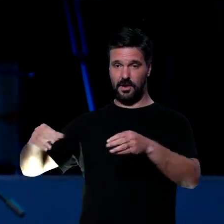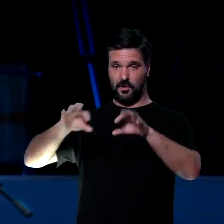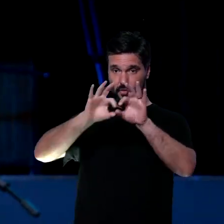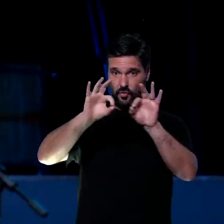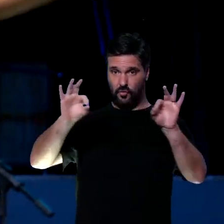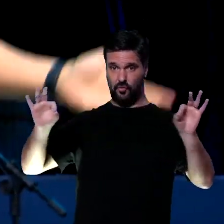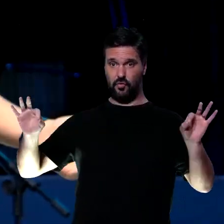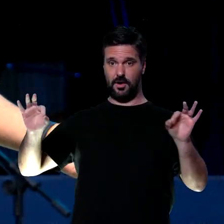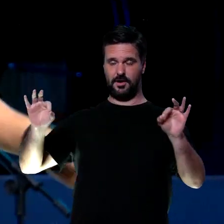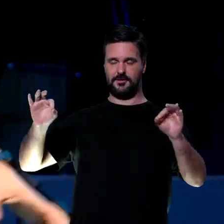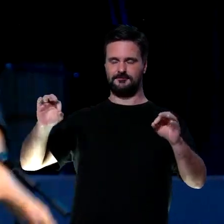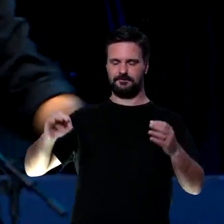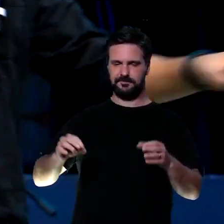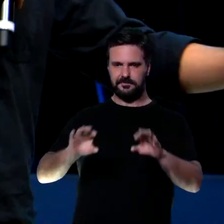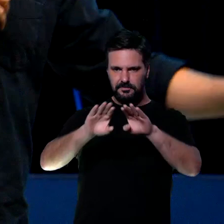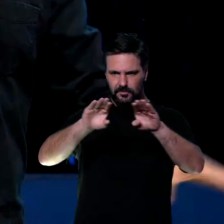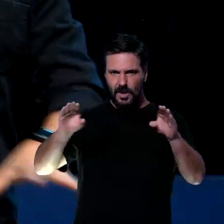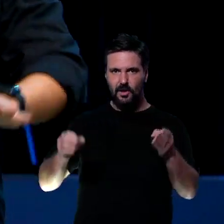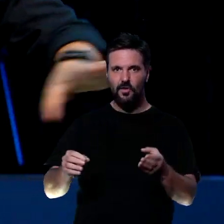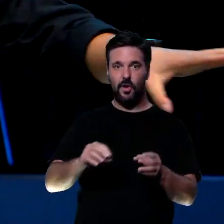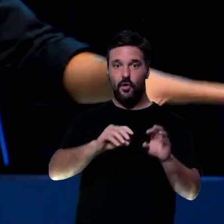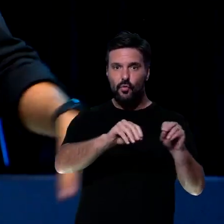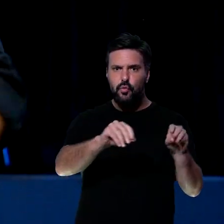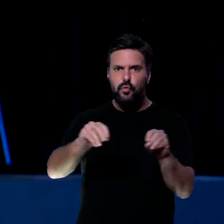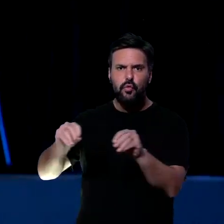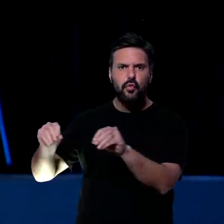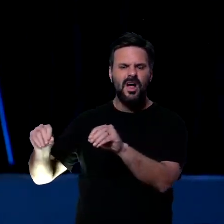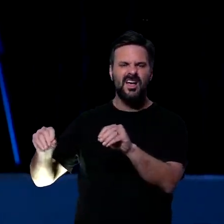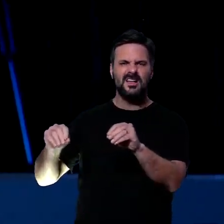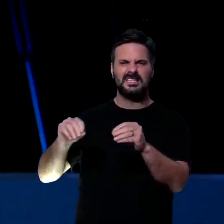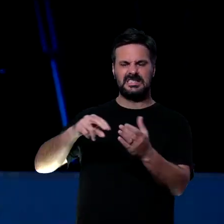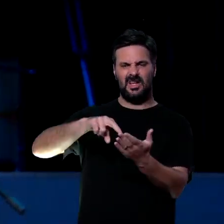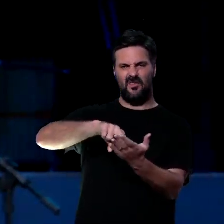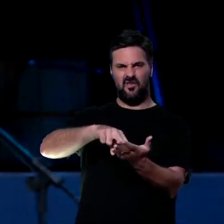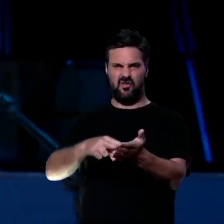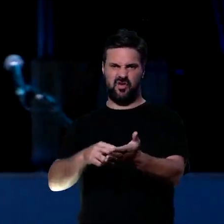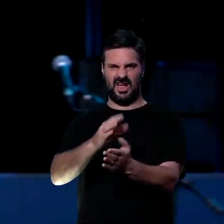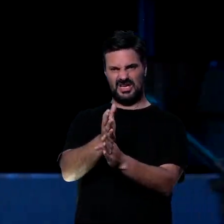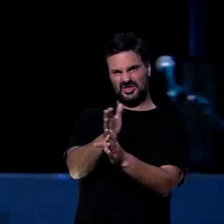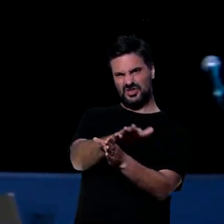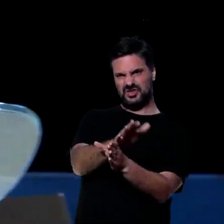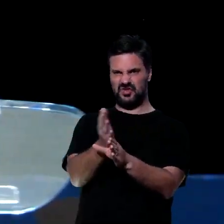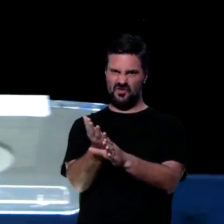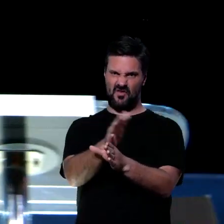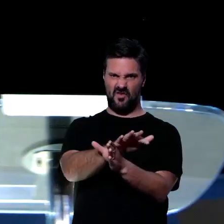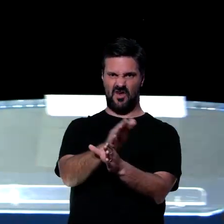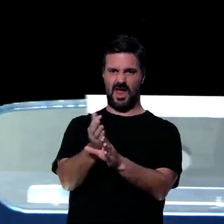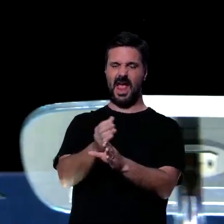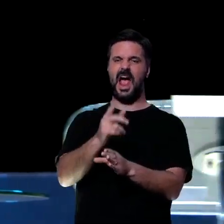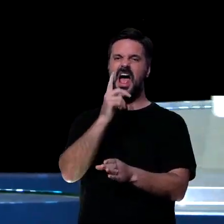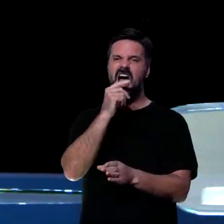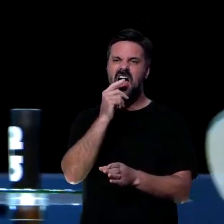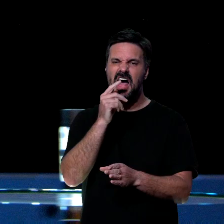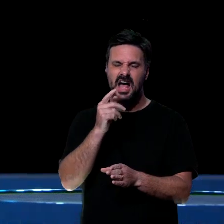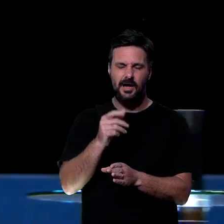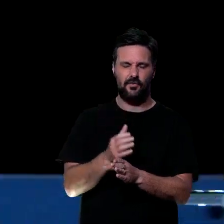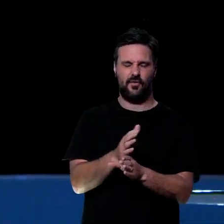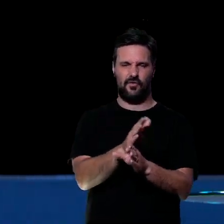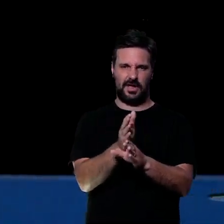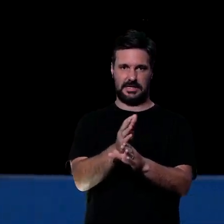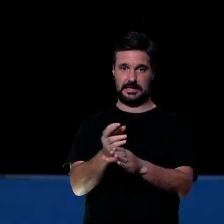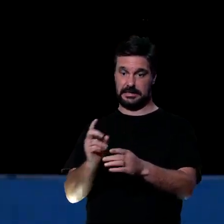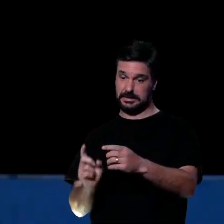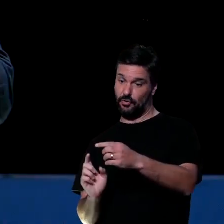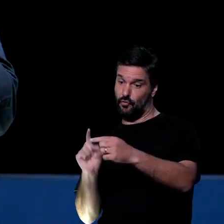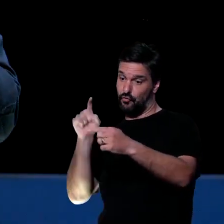ela era colocada em um banhado, ou seja, um terreno um pouco ali cheio de lama, cheio de água. E às vezes a gente ia passar ali